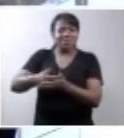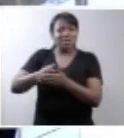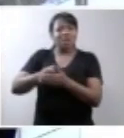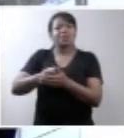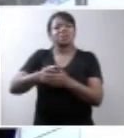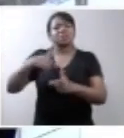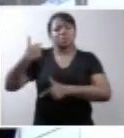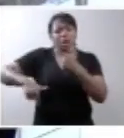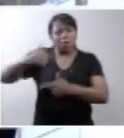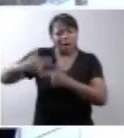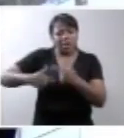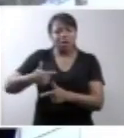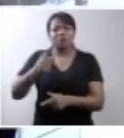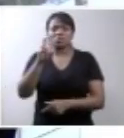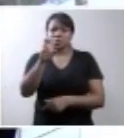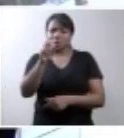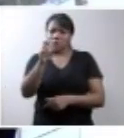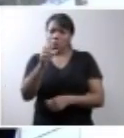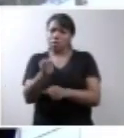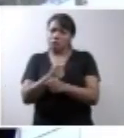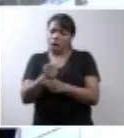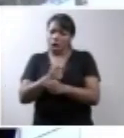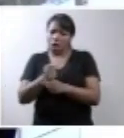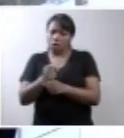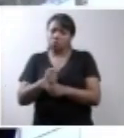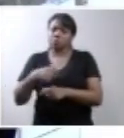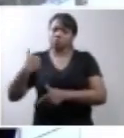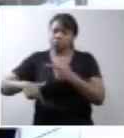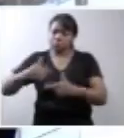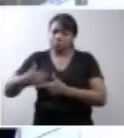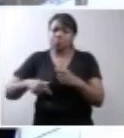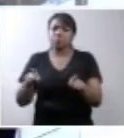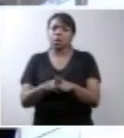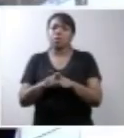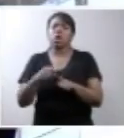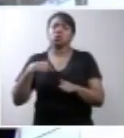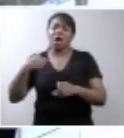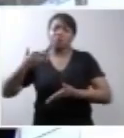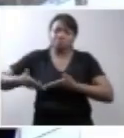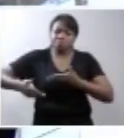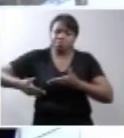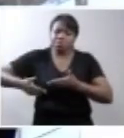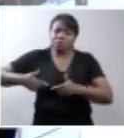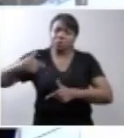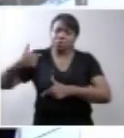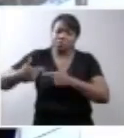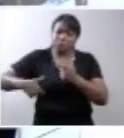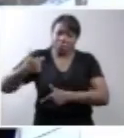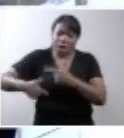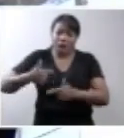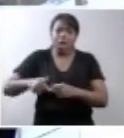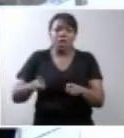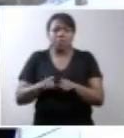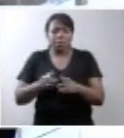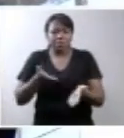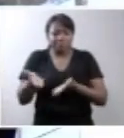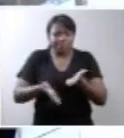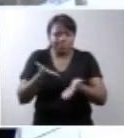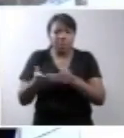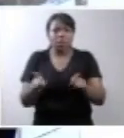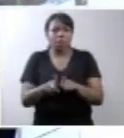com obstetrícia, eu lidei também com muitas pessoas gestantes com anencefalia.